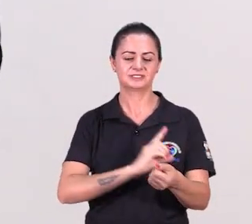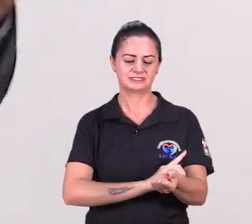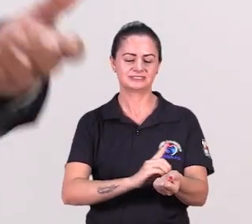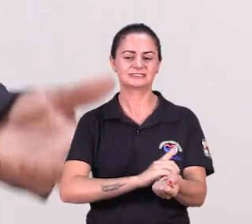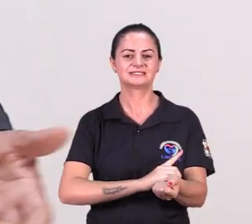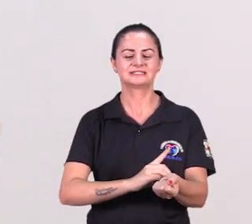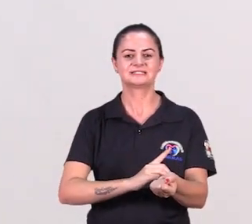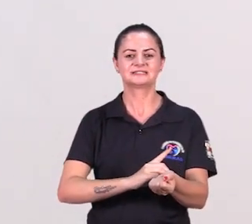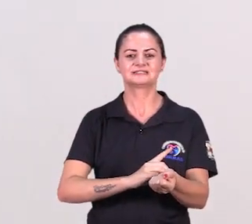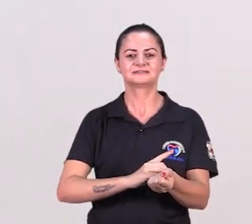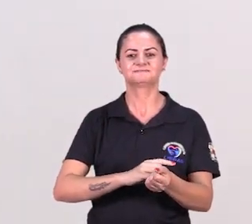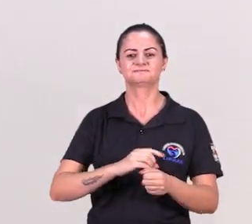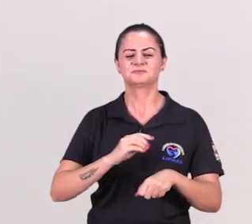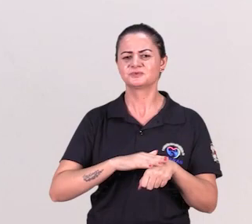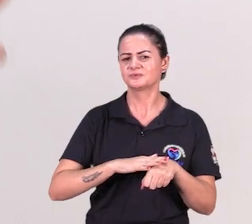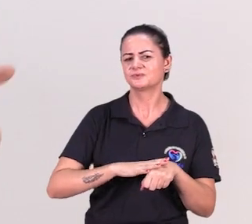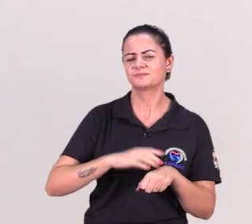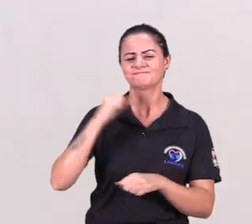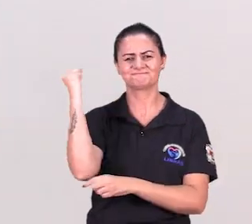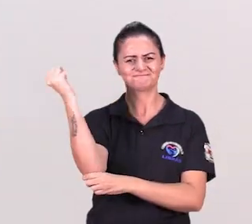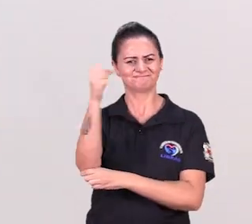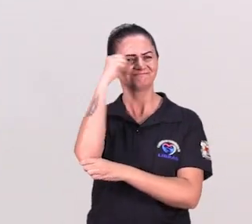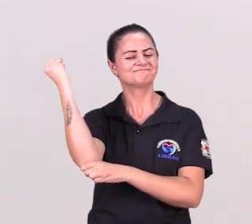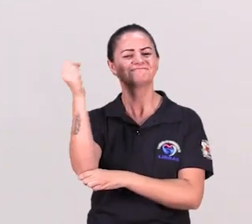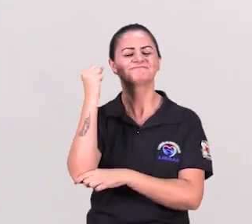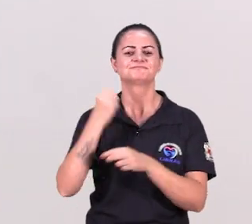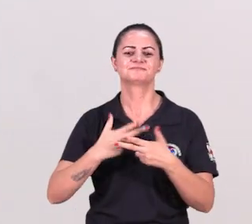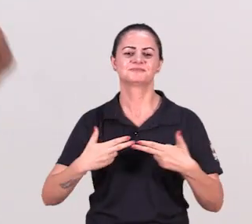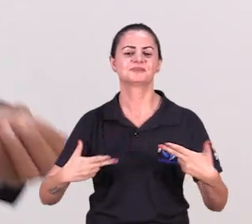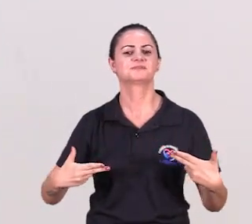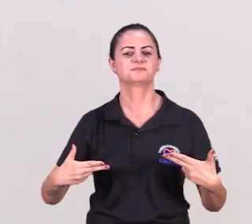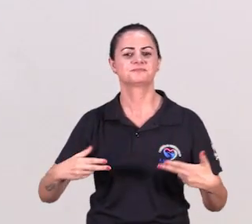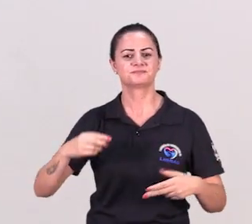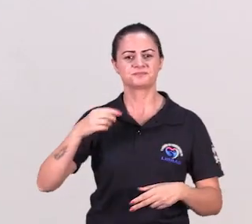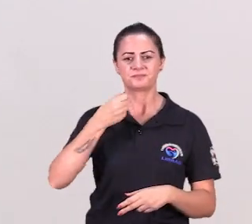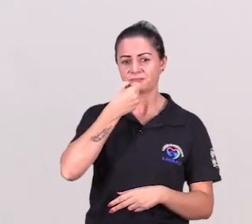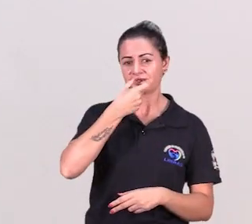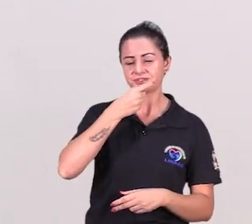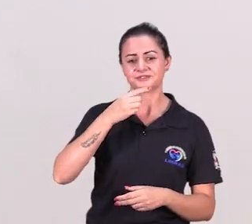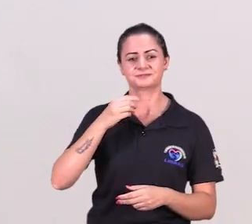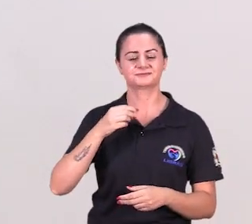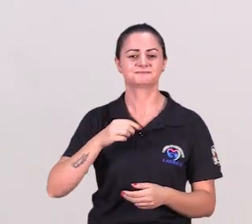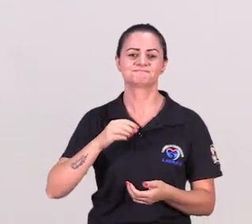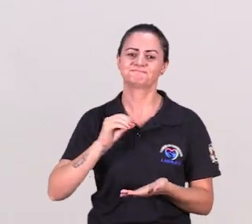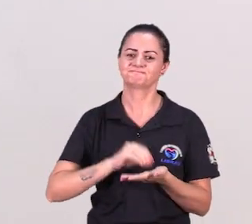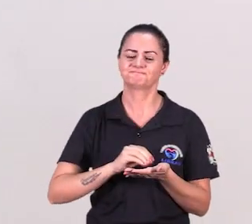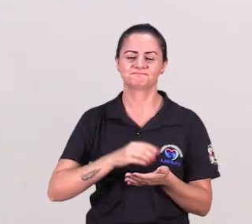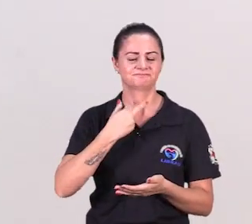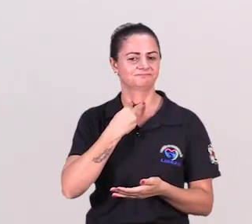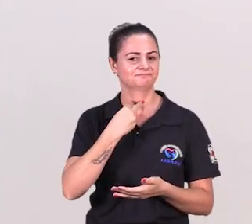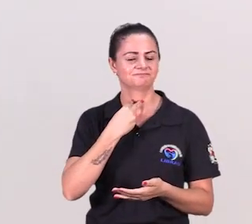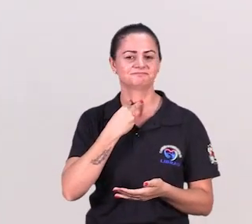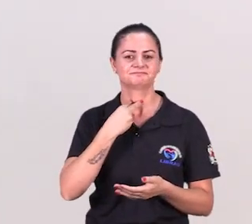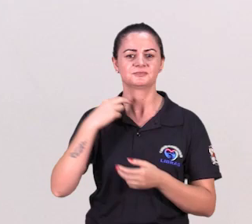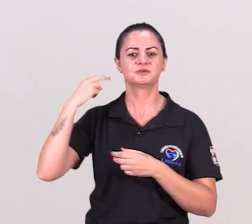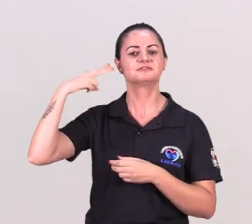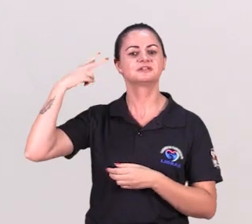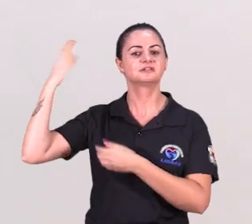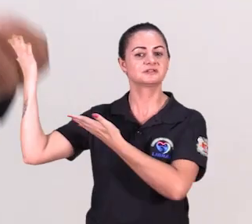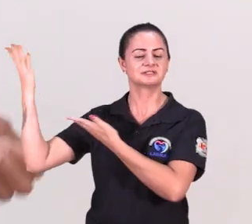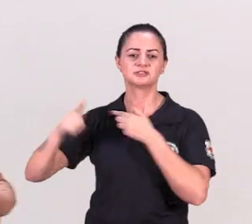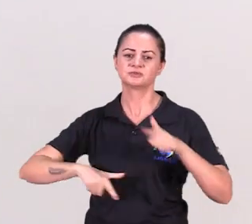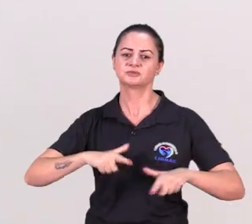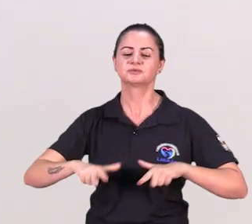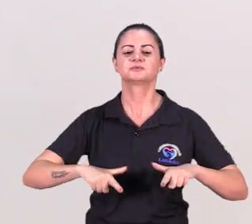para as pessoas que têm doenças autoimunes. Esses medicamentos jamais poderão faltar para o nosso paciente. Então, Cícero da Saúde